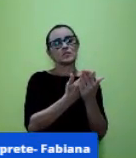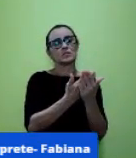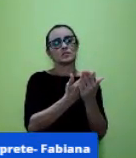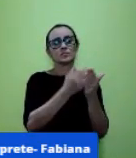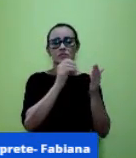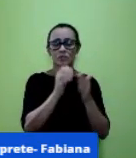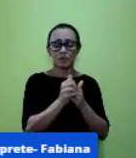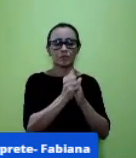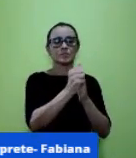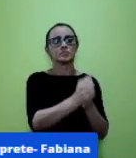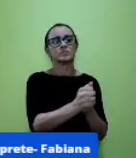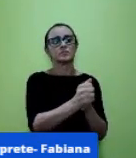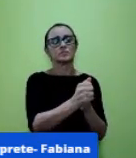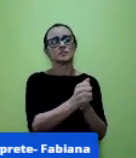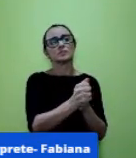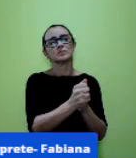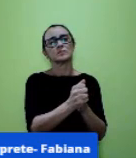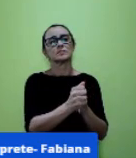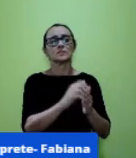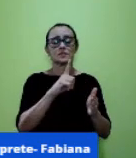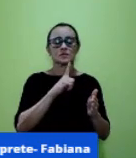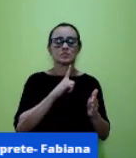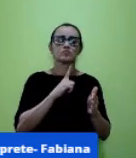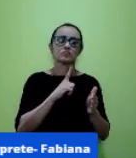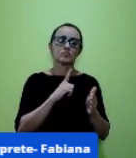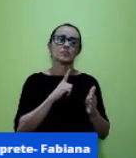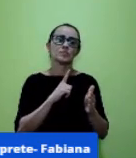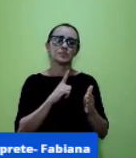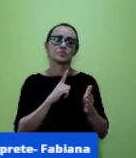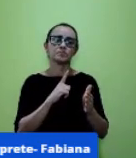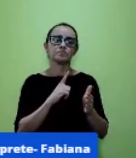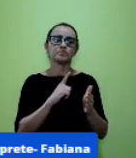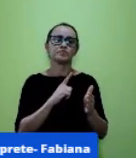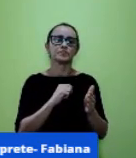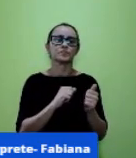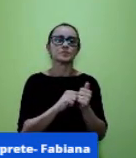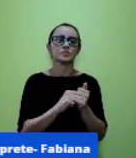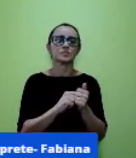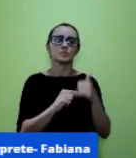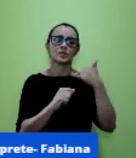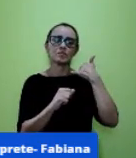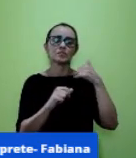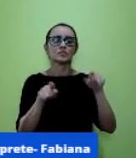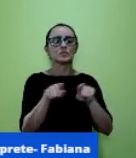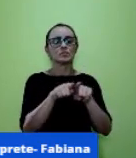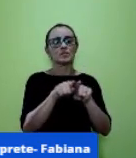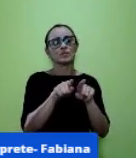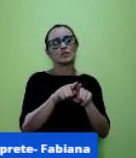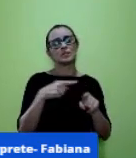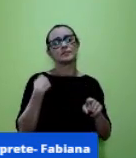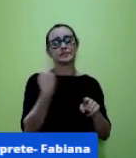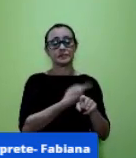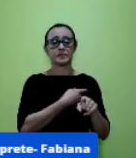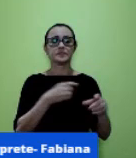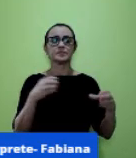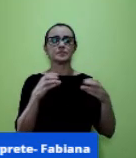técnicos tem mais nossos contatos mas a GFEM a equipe do quarto ano